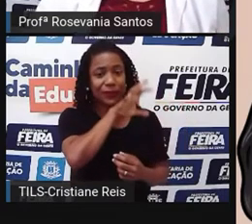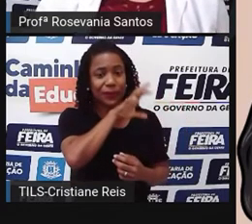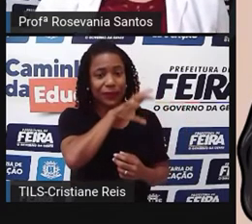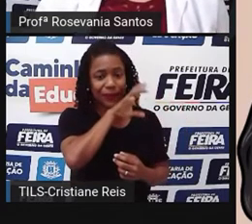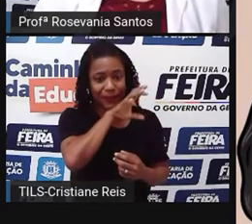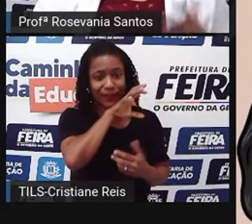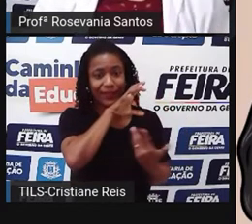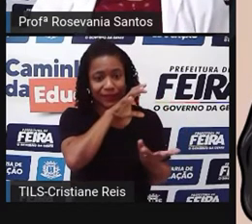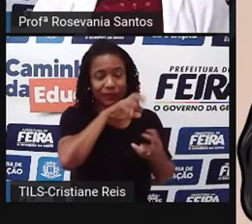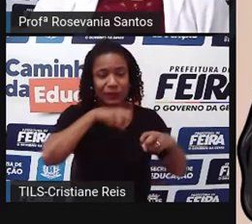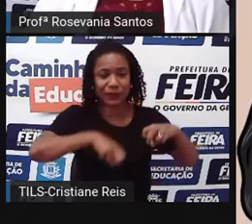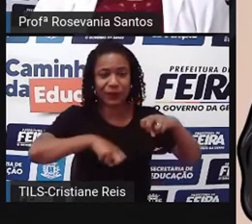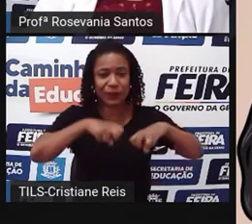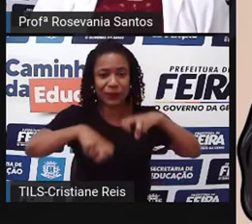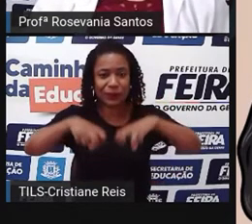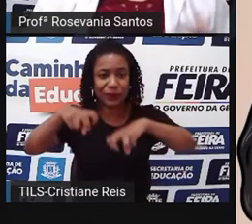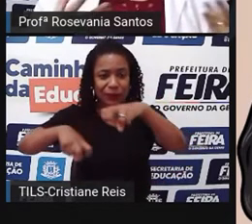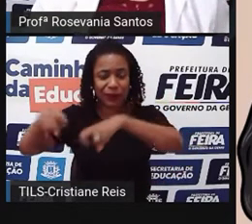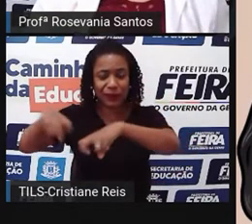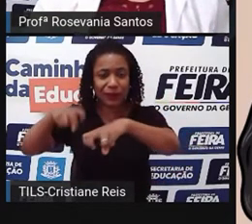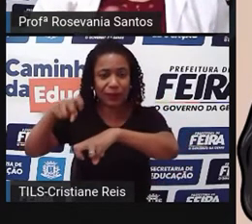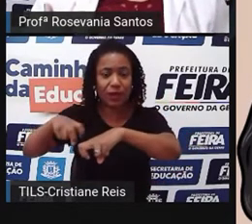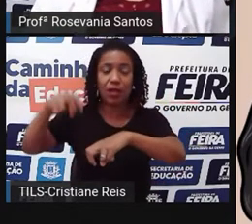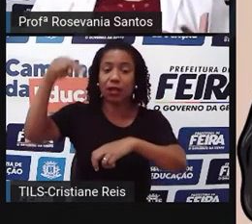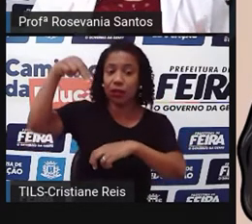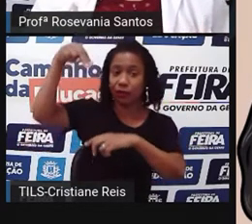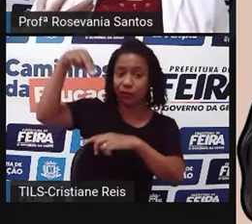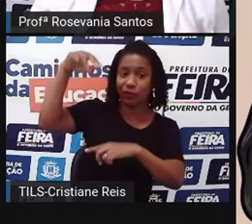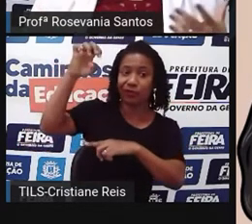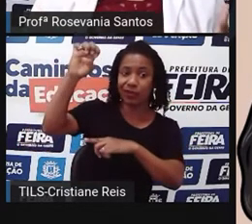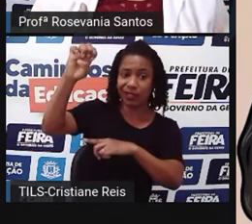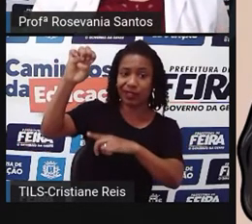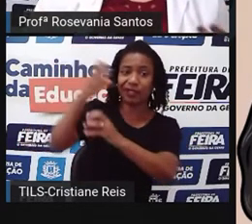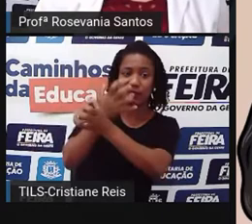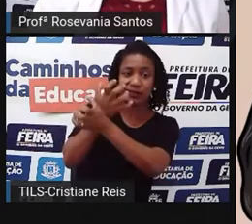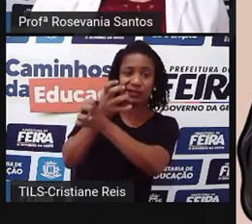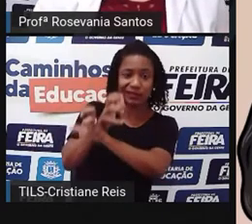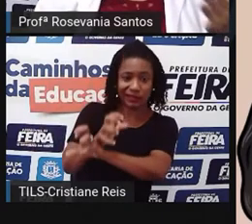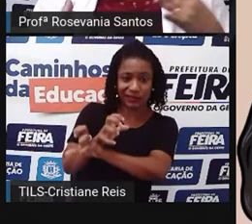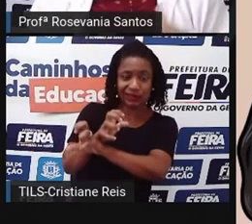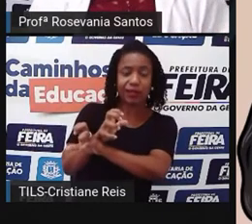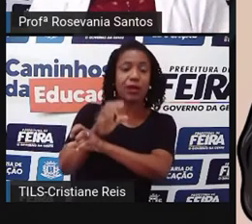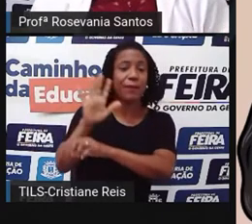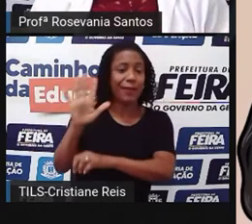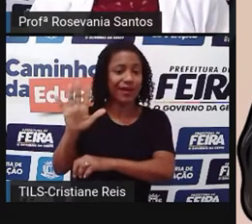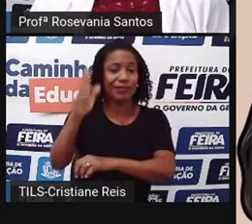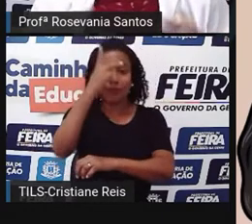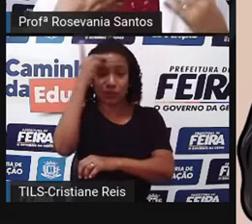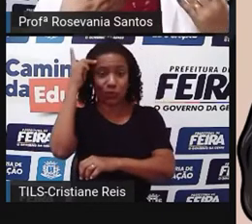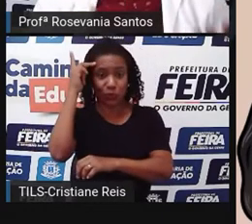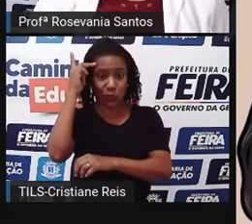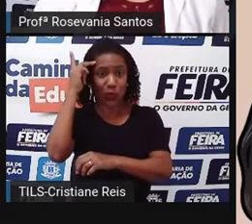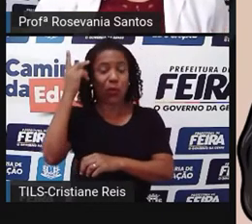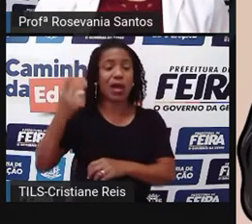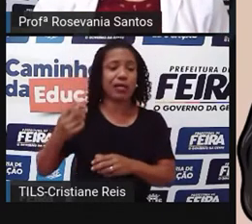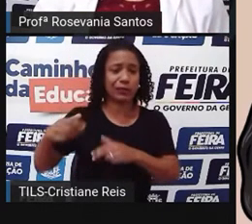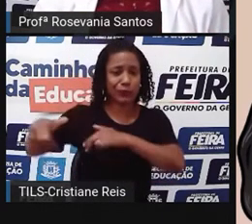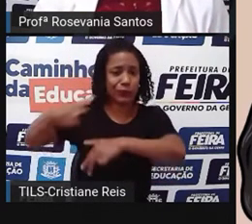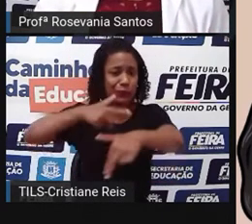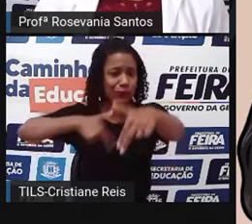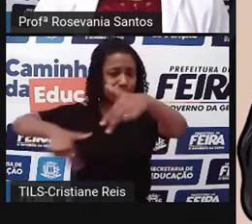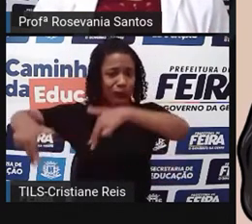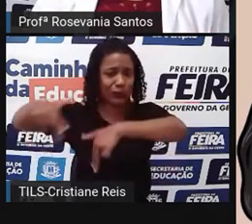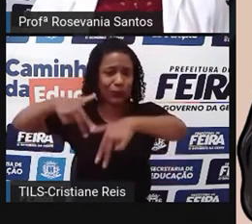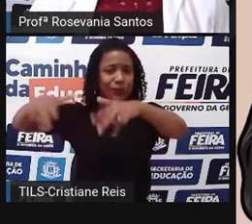totalmente diferente da região nordeste, que apesar de ter esse clima seco, essas características todas, a gente já percebe que ela é bastante